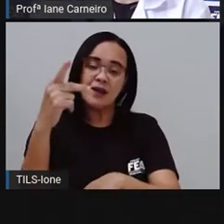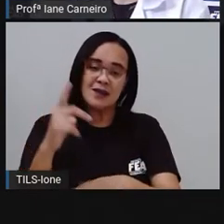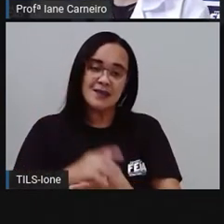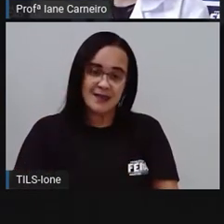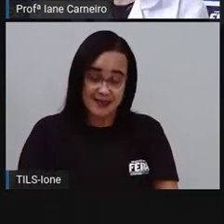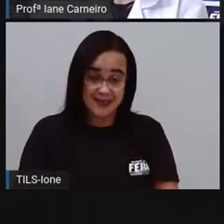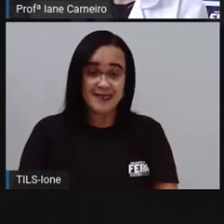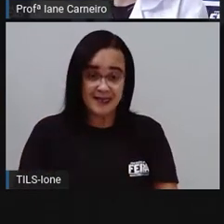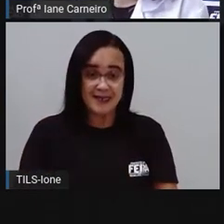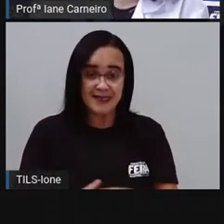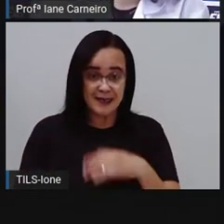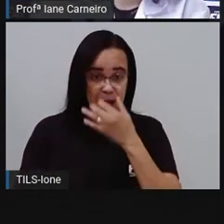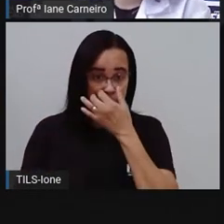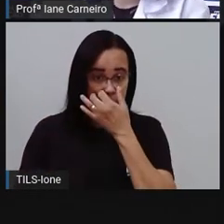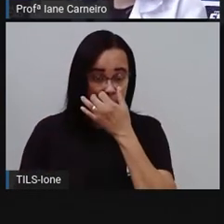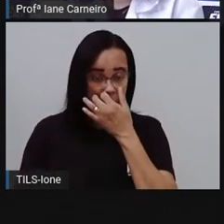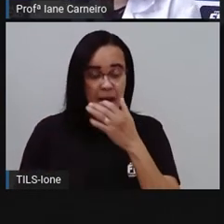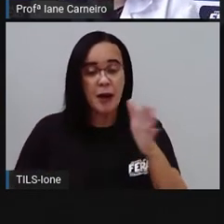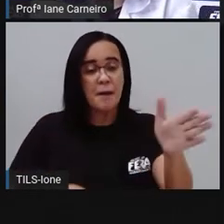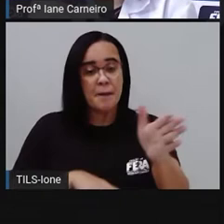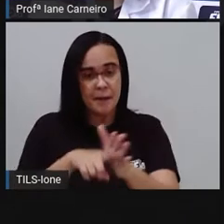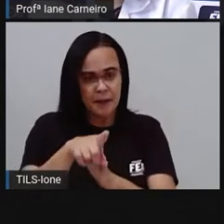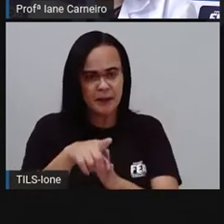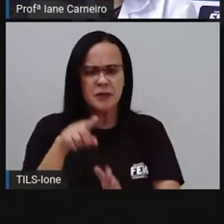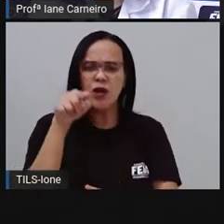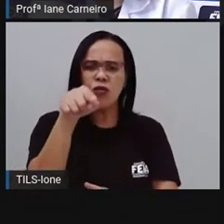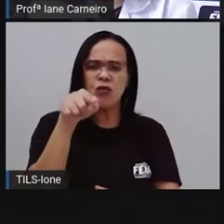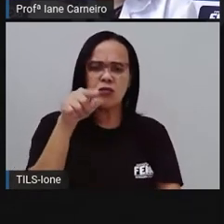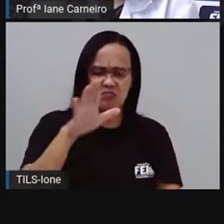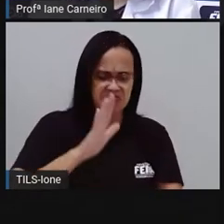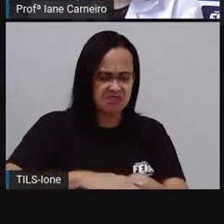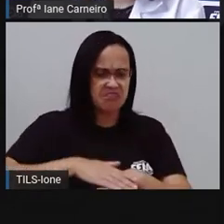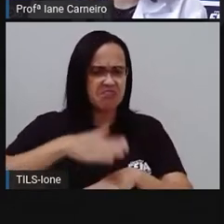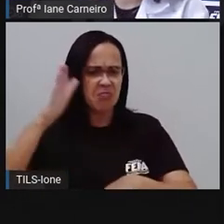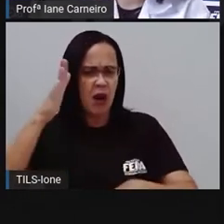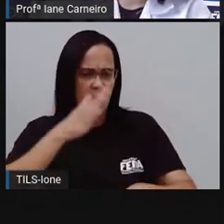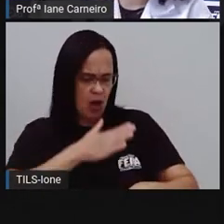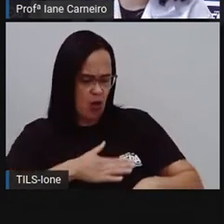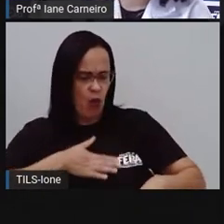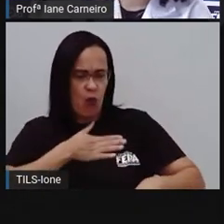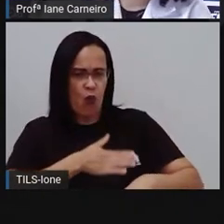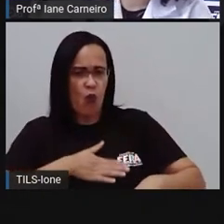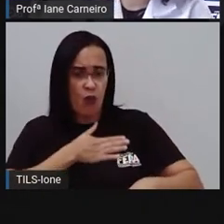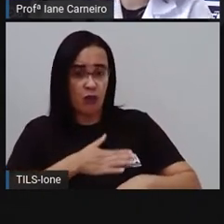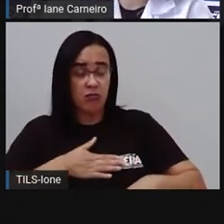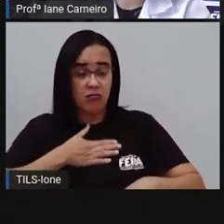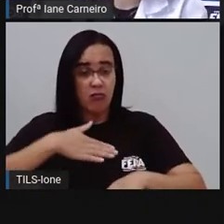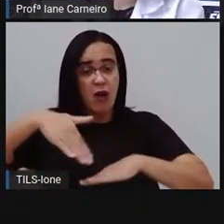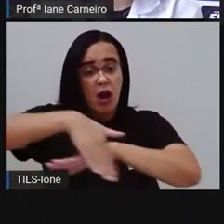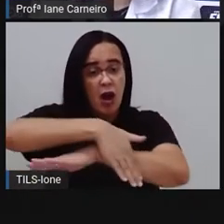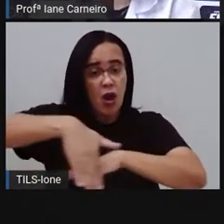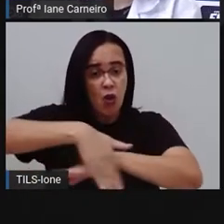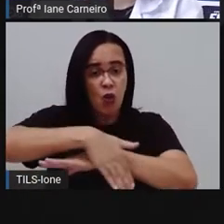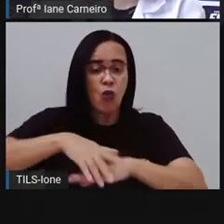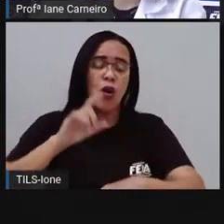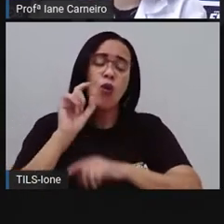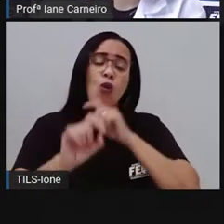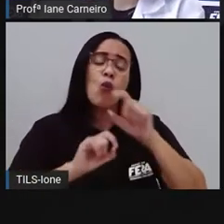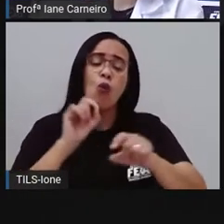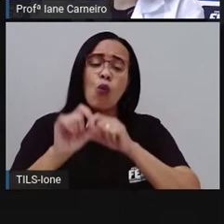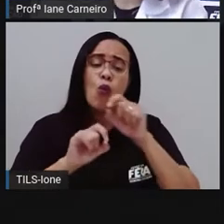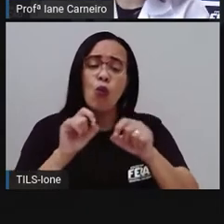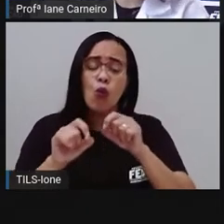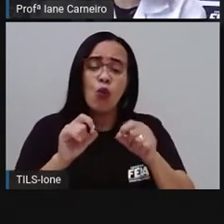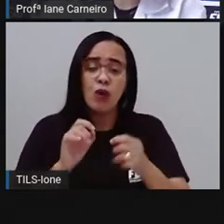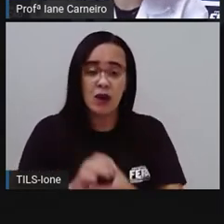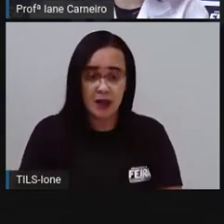O que você mais gosta na rua em que você mora? Na rua em que eu morava quando eu era criança, eu gostava da